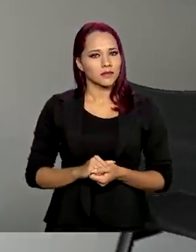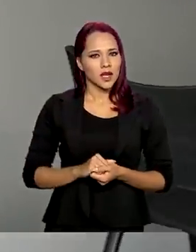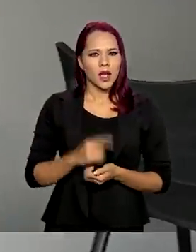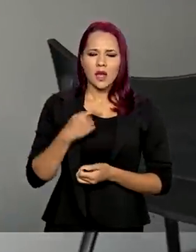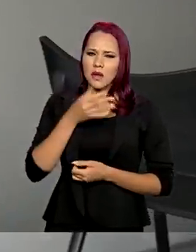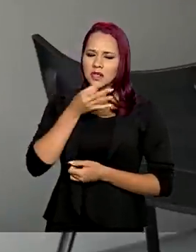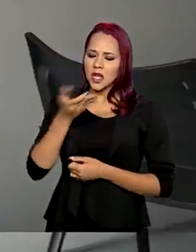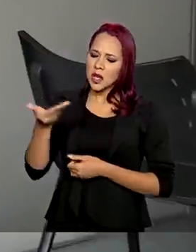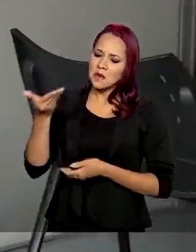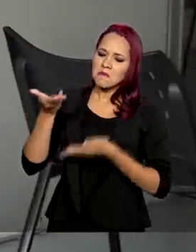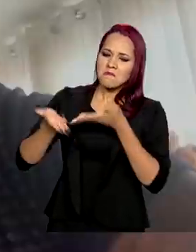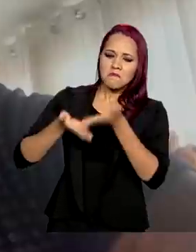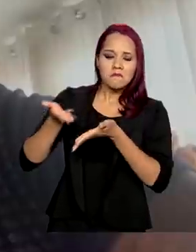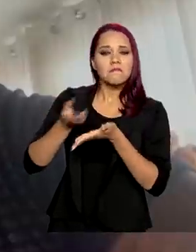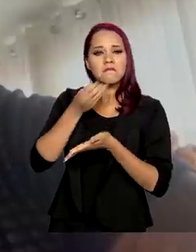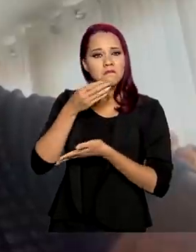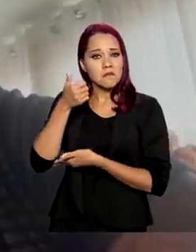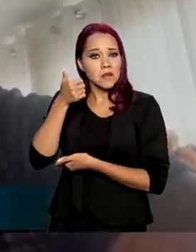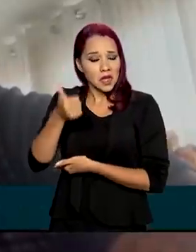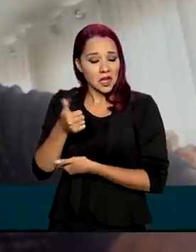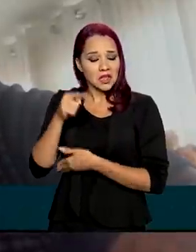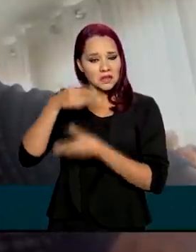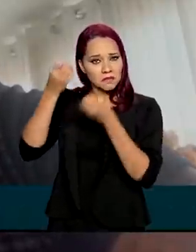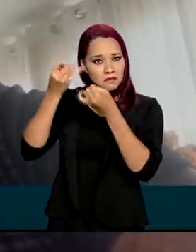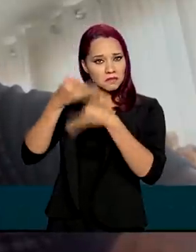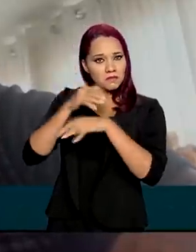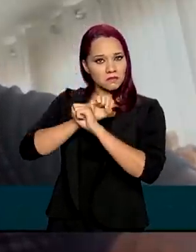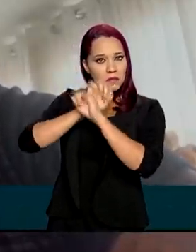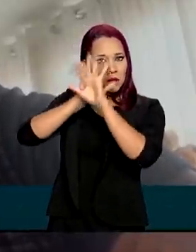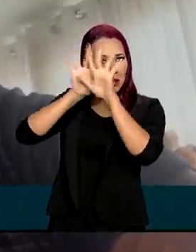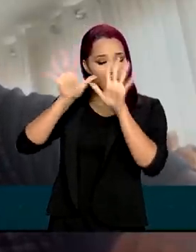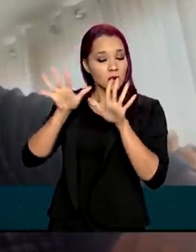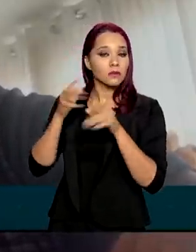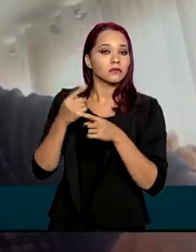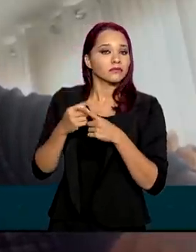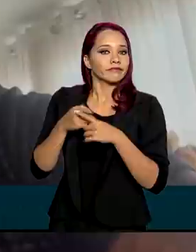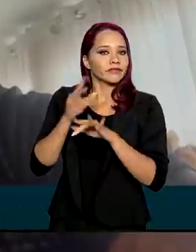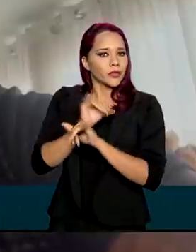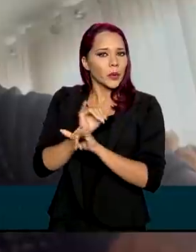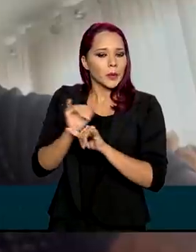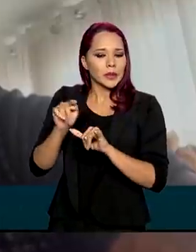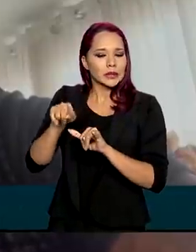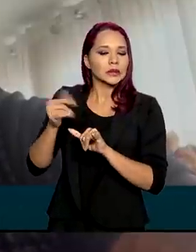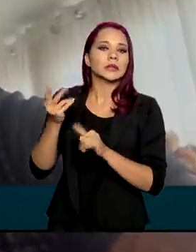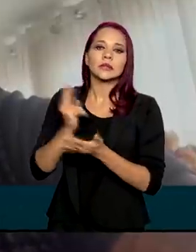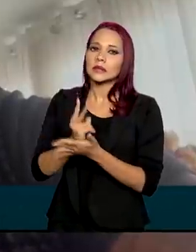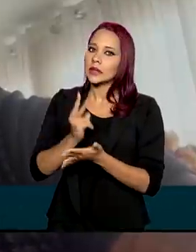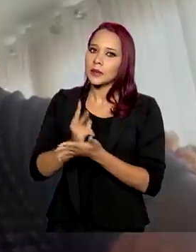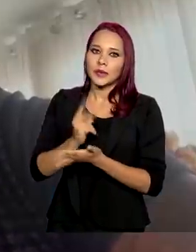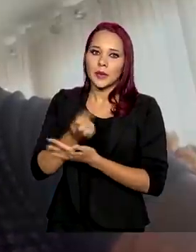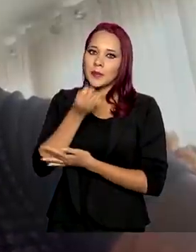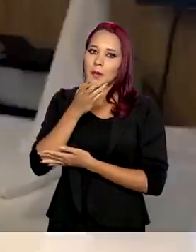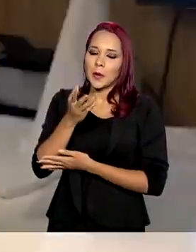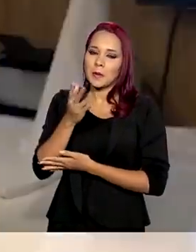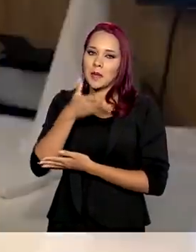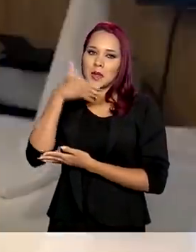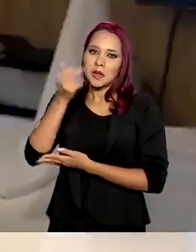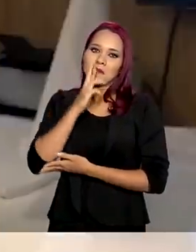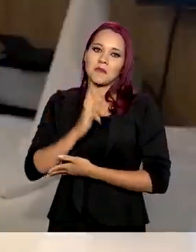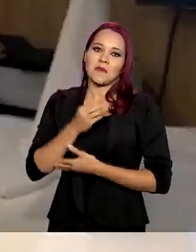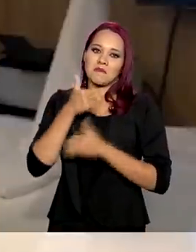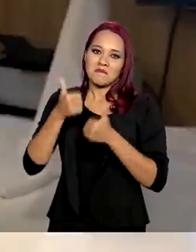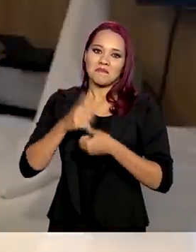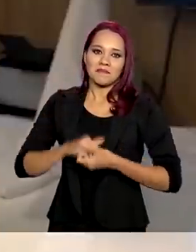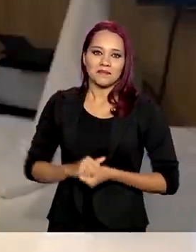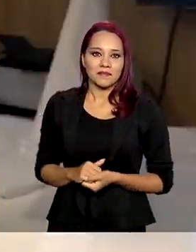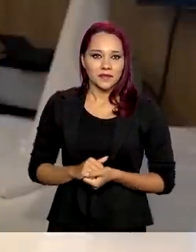positivo, bastante esclarecedor, pois a informação sempre é a melhor solução. Começamos